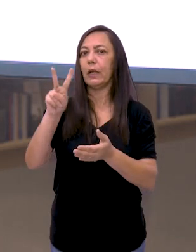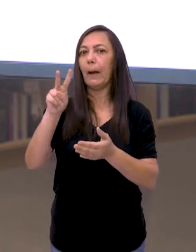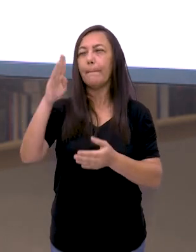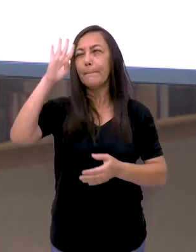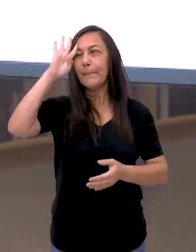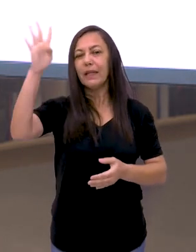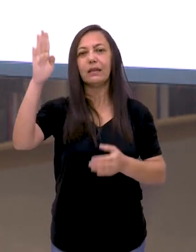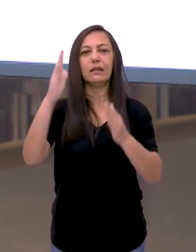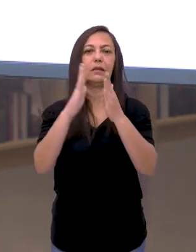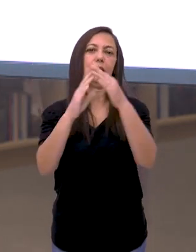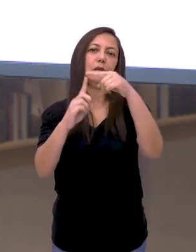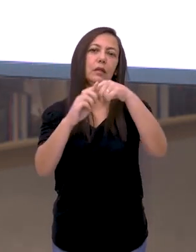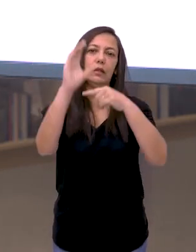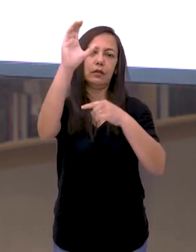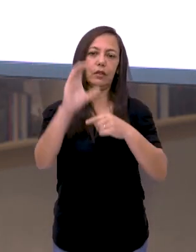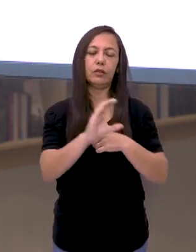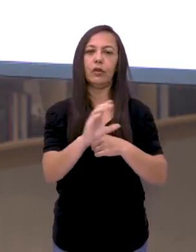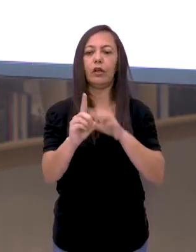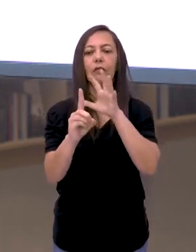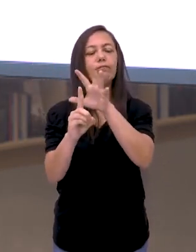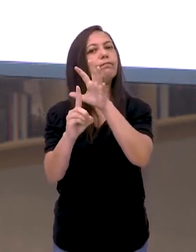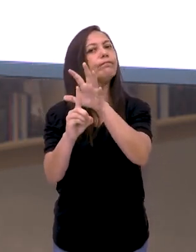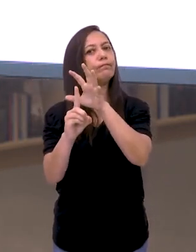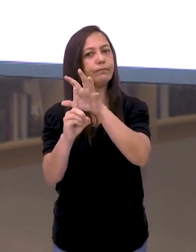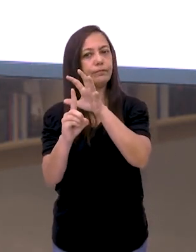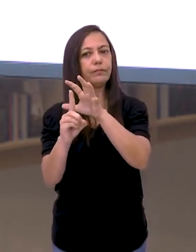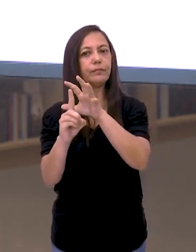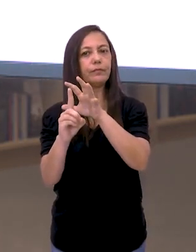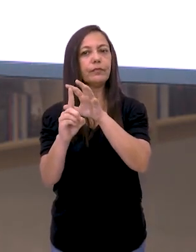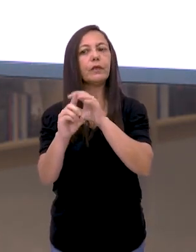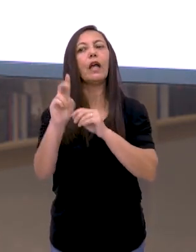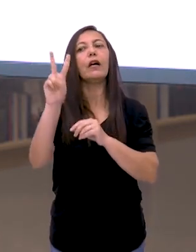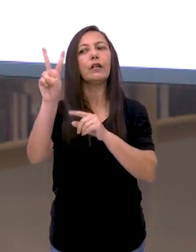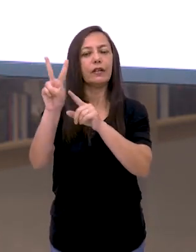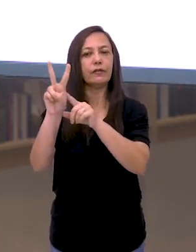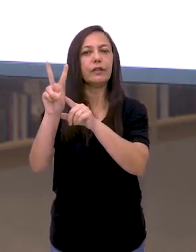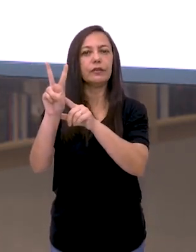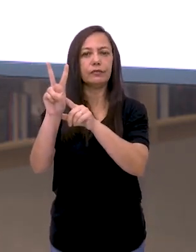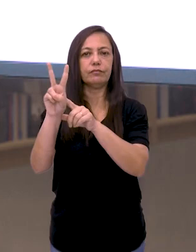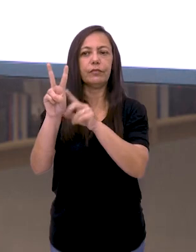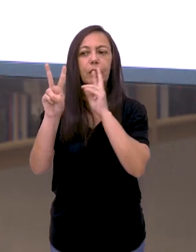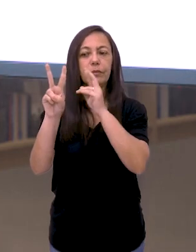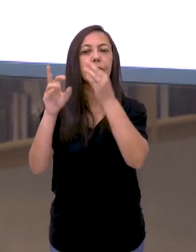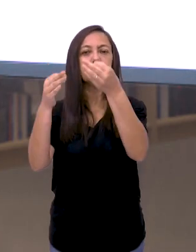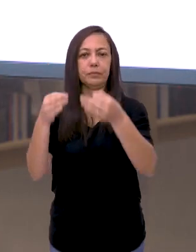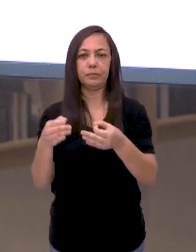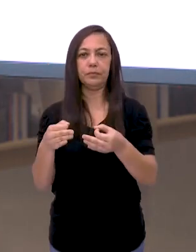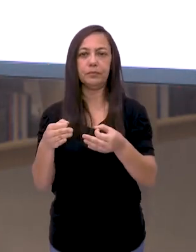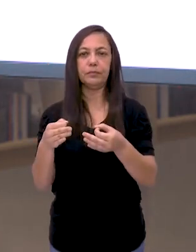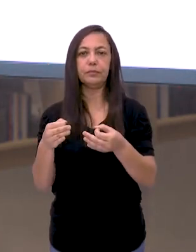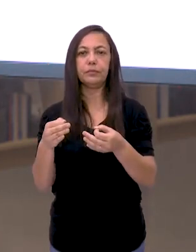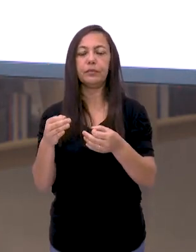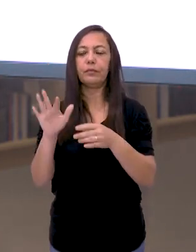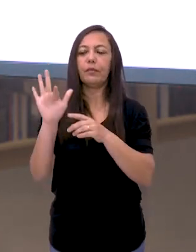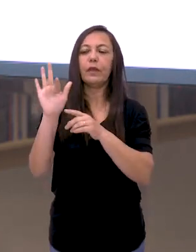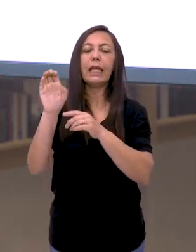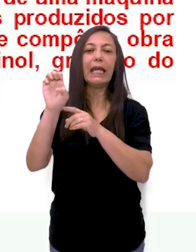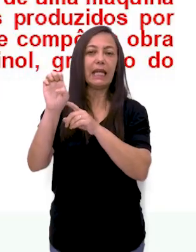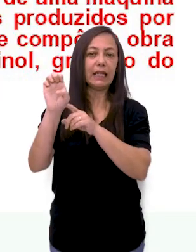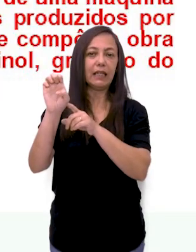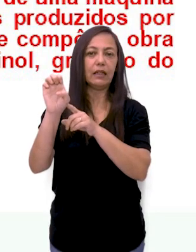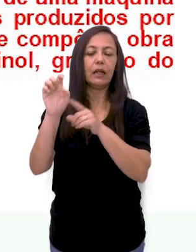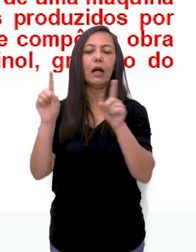católica, ela tem uma influência muito grande nesse período. Então, se você marcou verdadeiro, você acertou. A alternativa E,